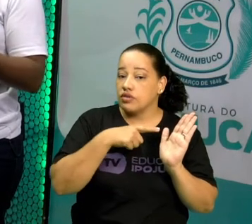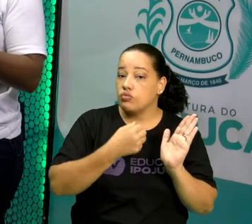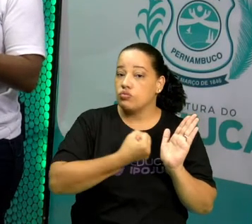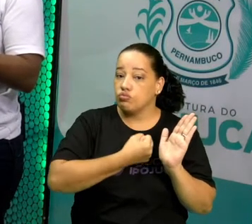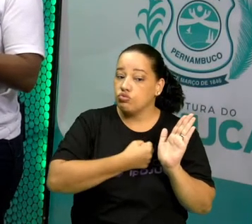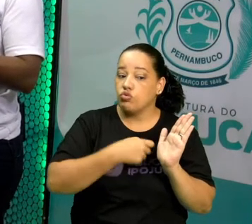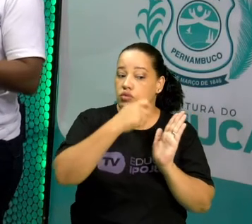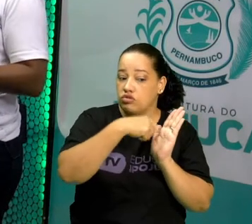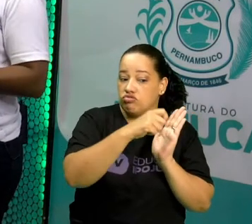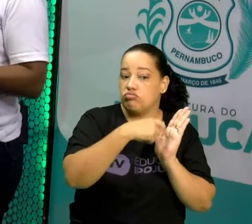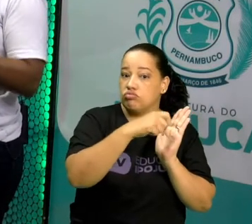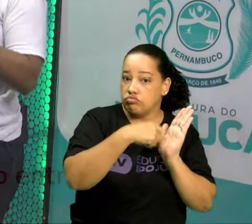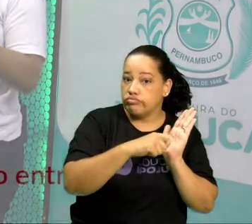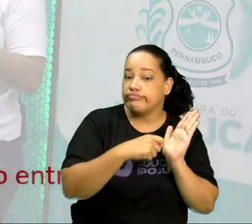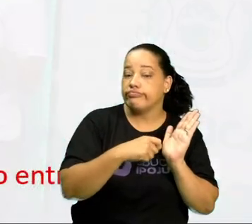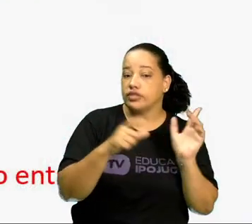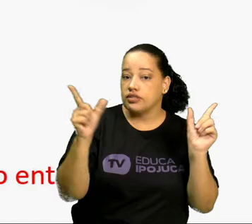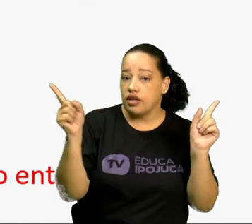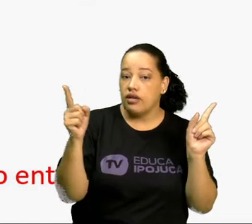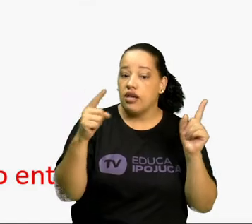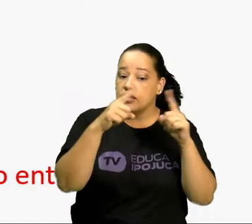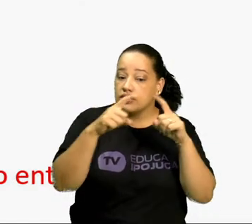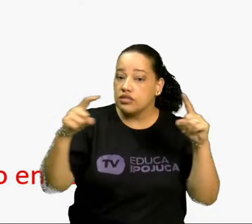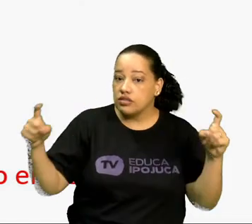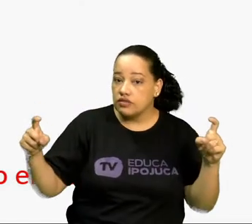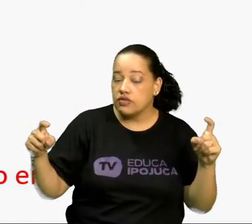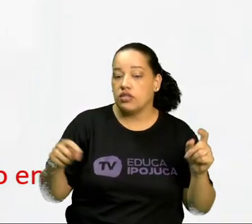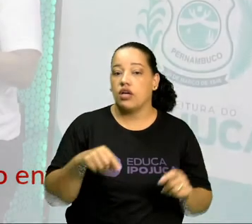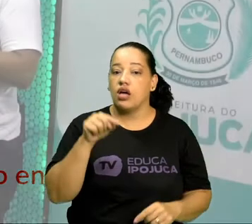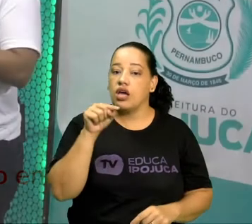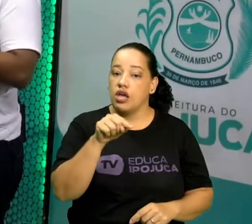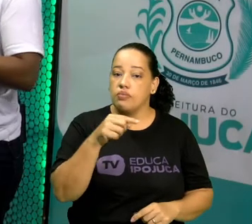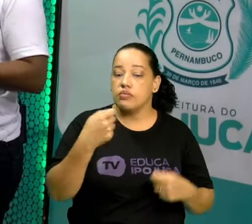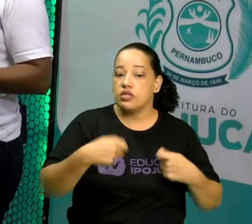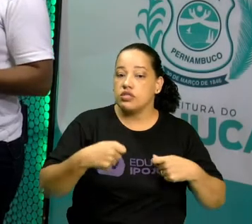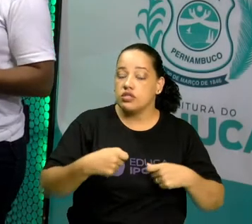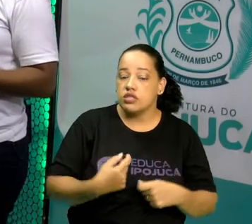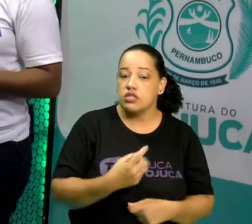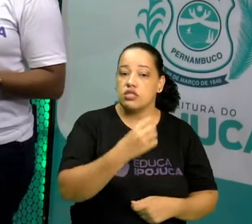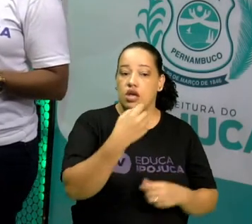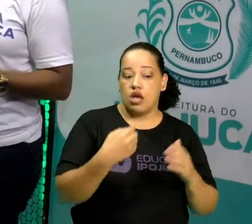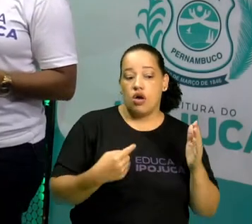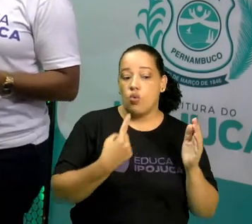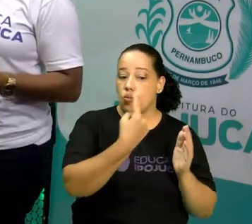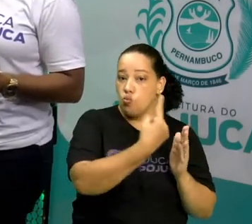O número tem que ser compreendido entre 1 e 10.